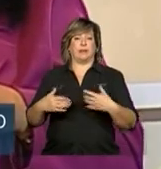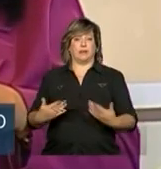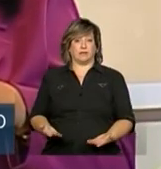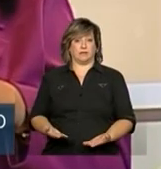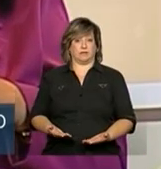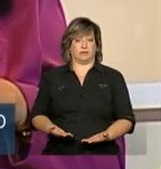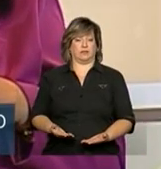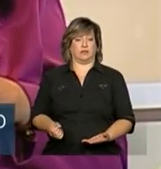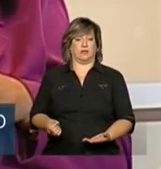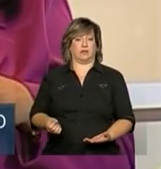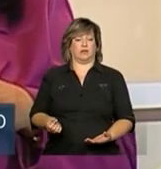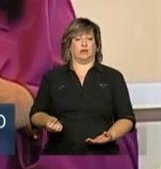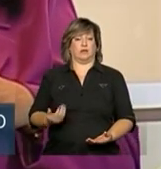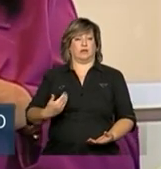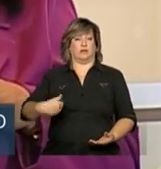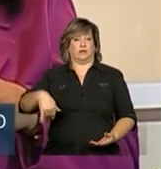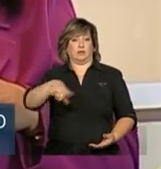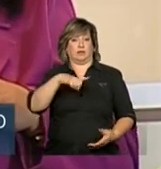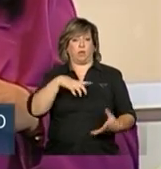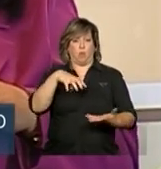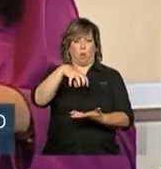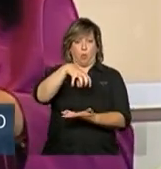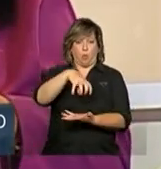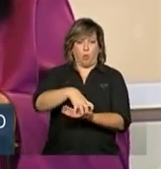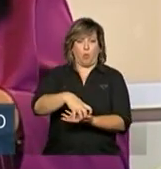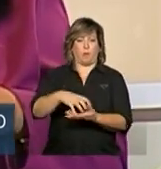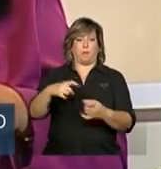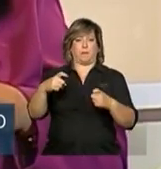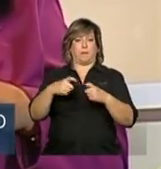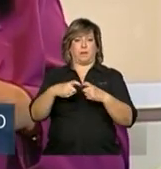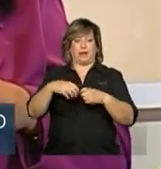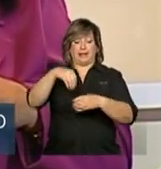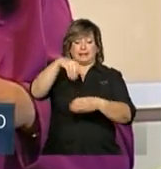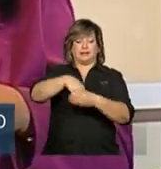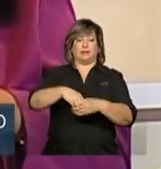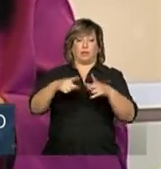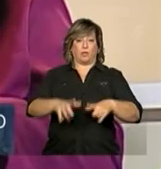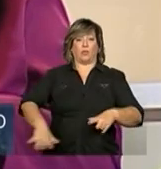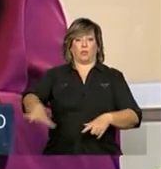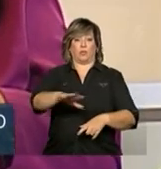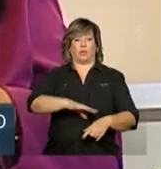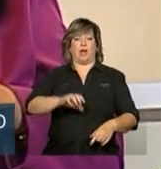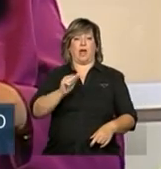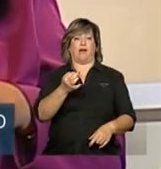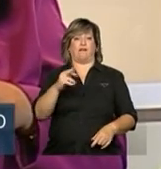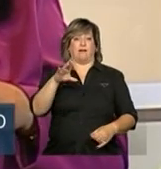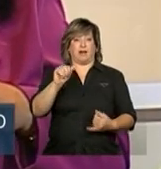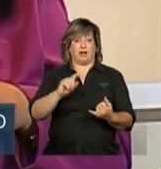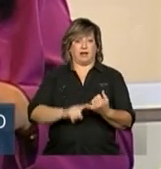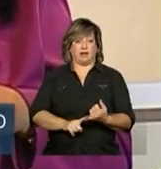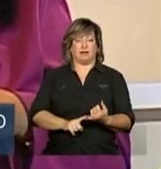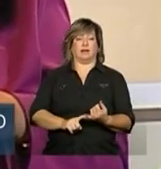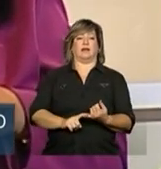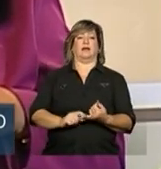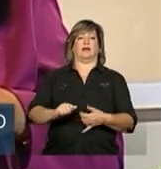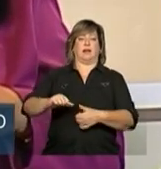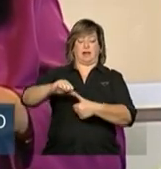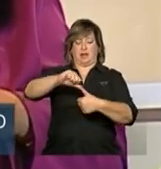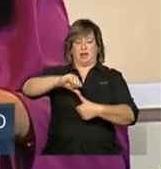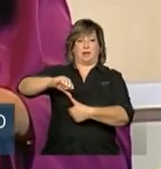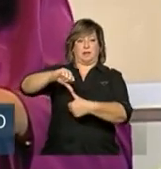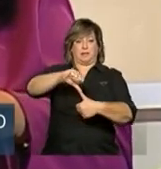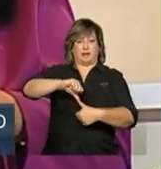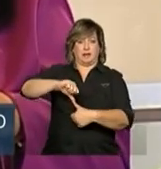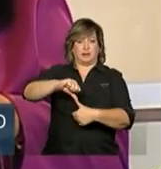brigadas médicas, não só em África, não só em Centro-América, nós temos